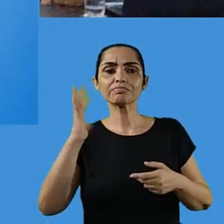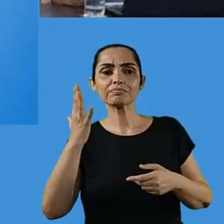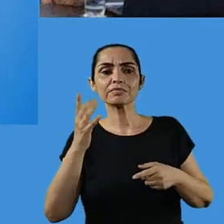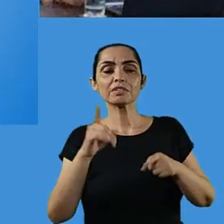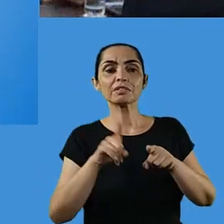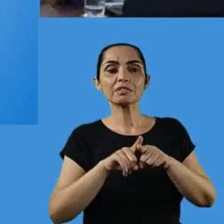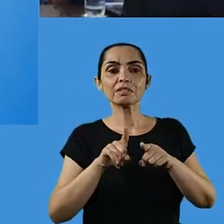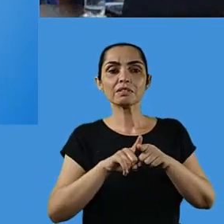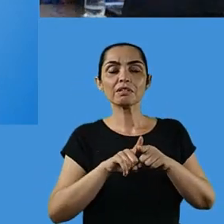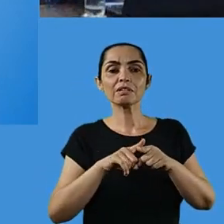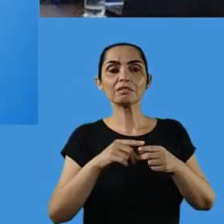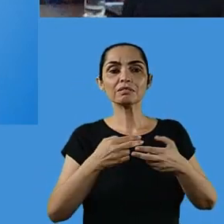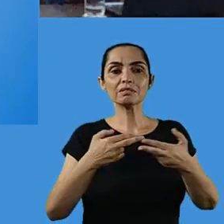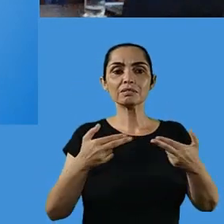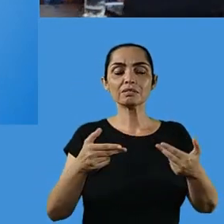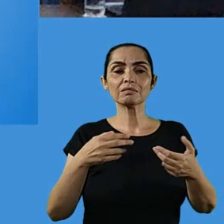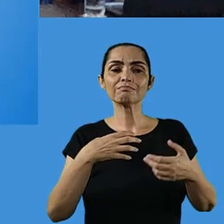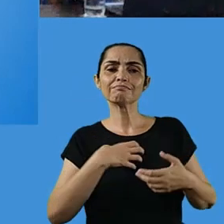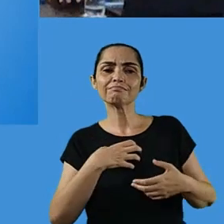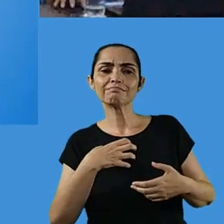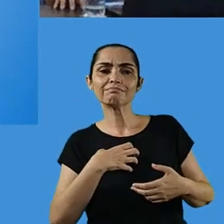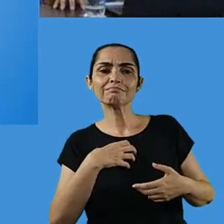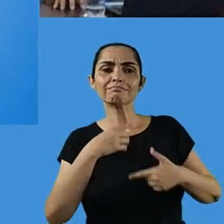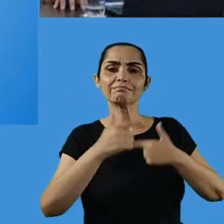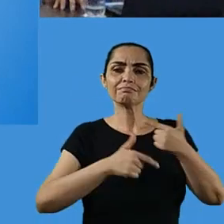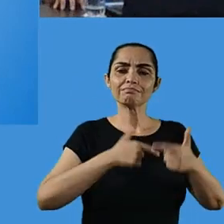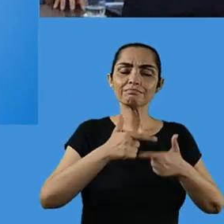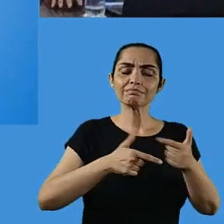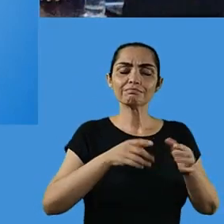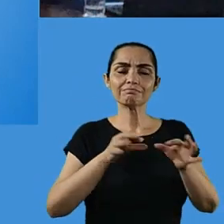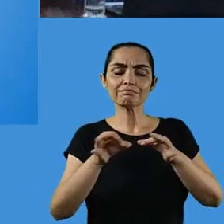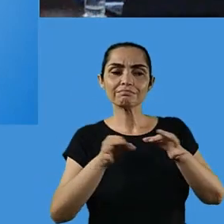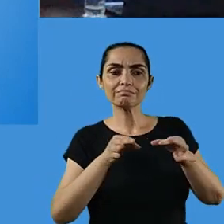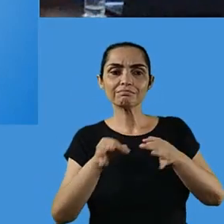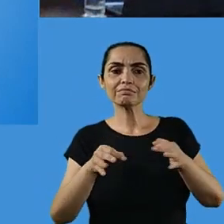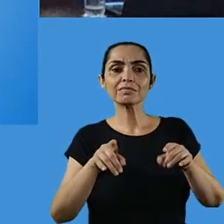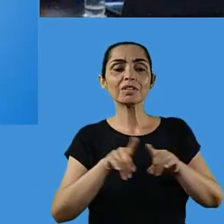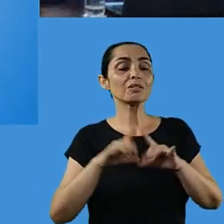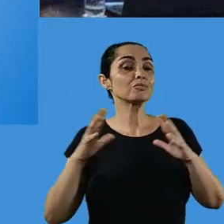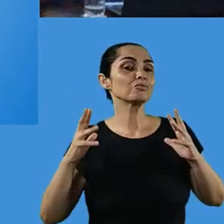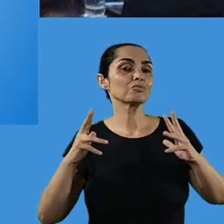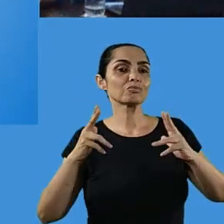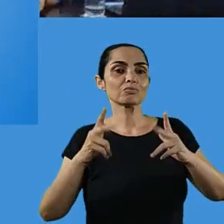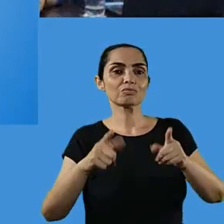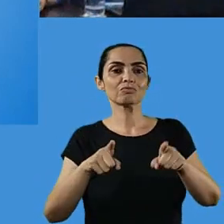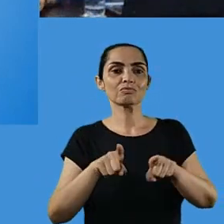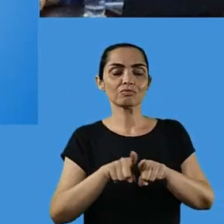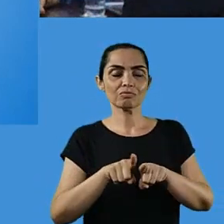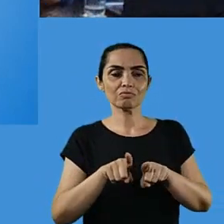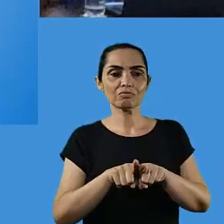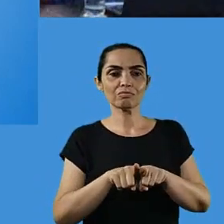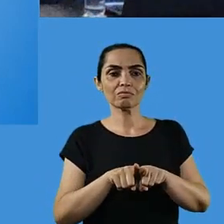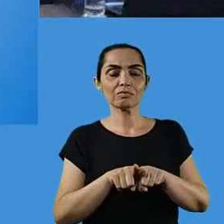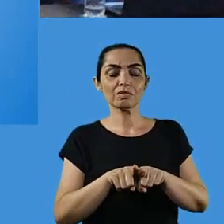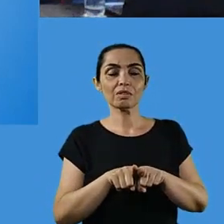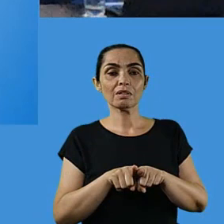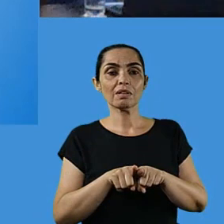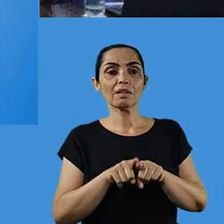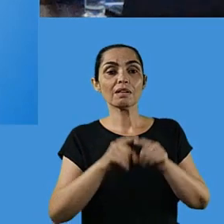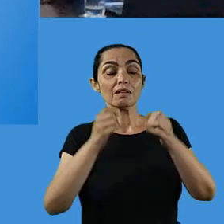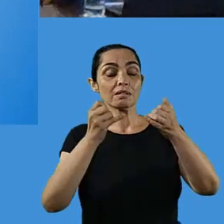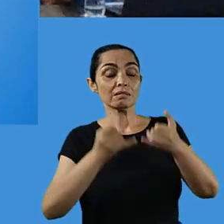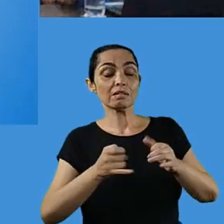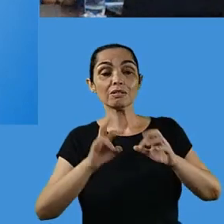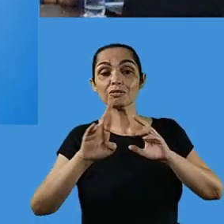de uma forma, cuidando de todas as partes, principalmente da parte da sensibilidade e de procurar estar atendendo a